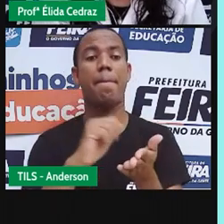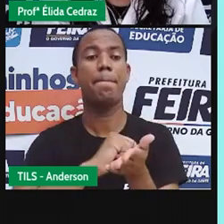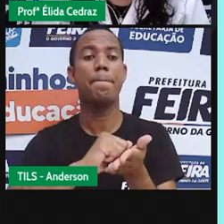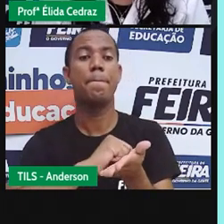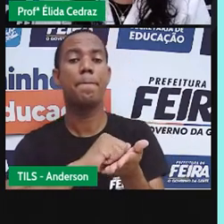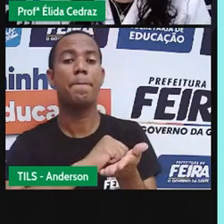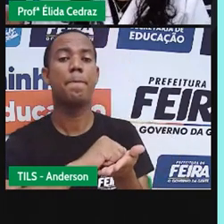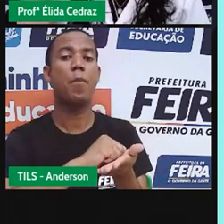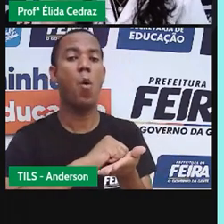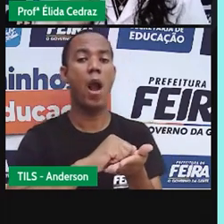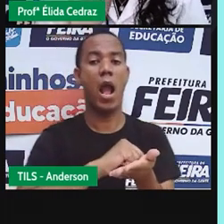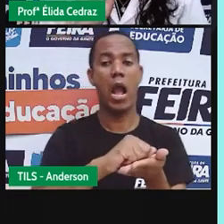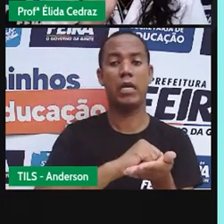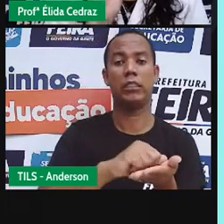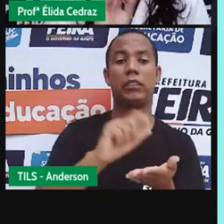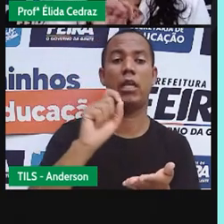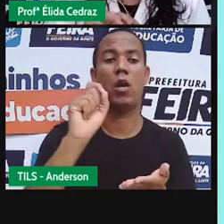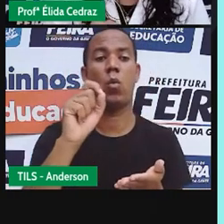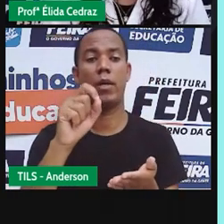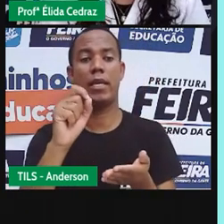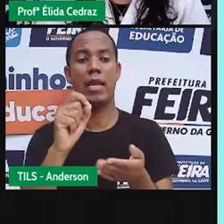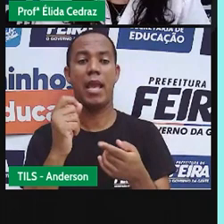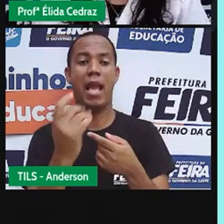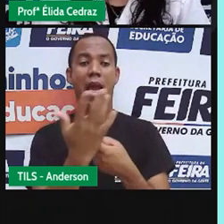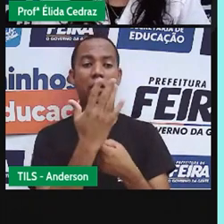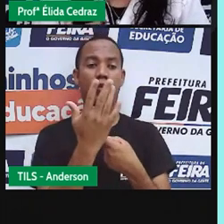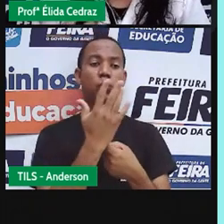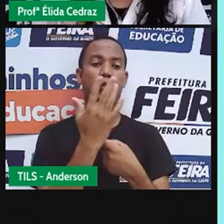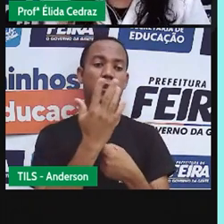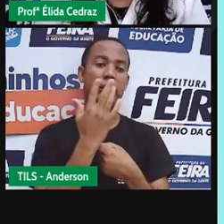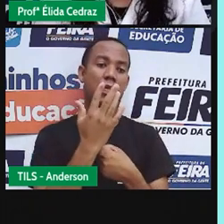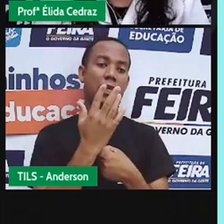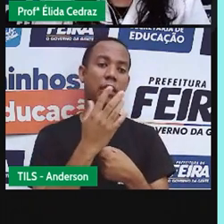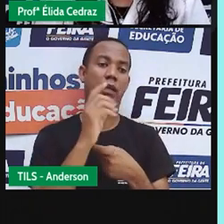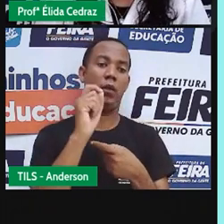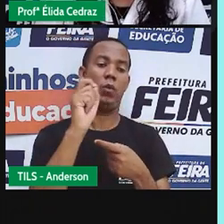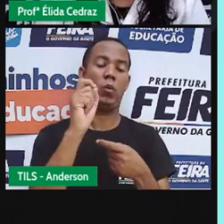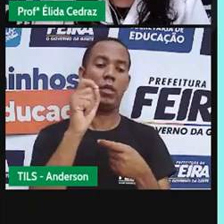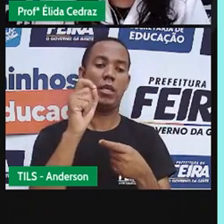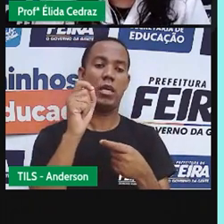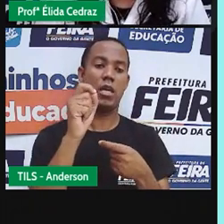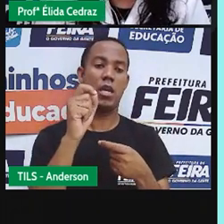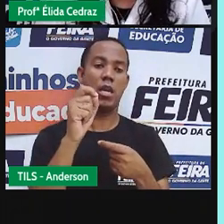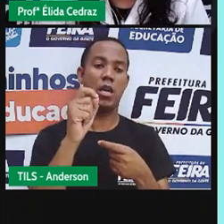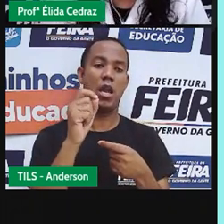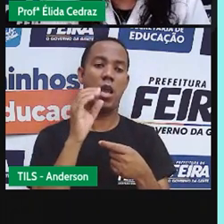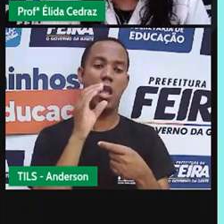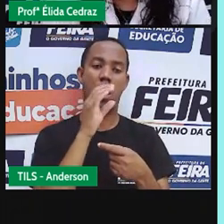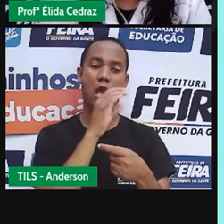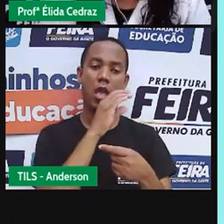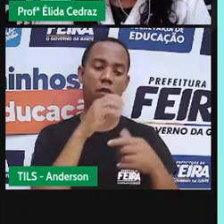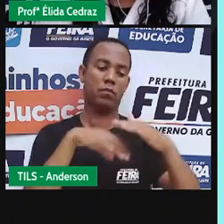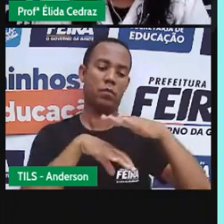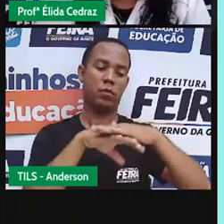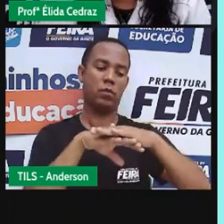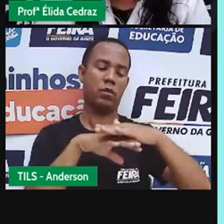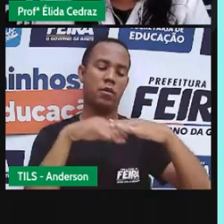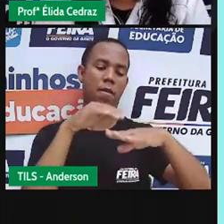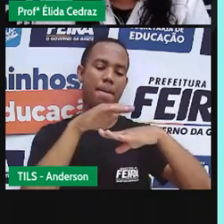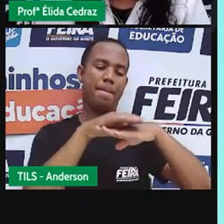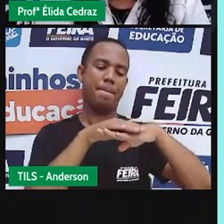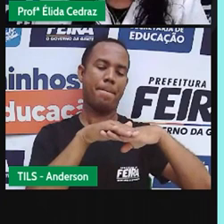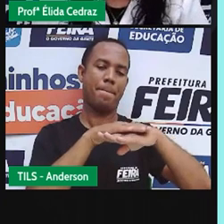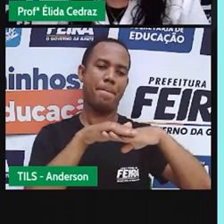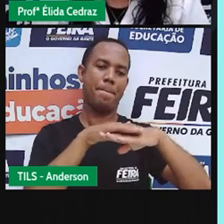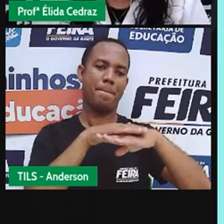impede que o calor da superfície, da aquecida, passem para os seus